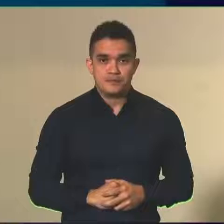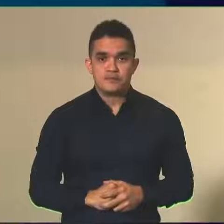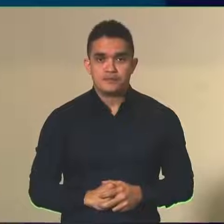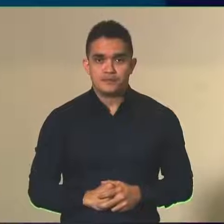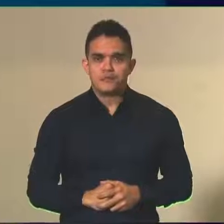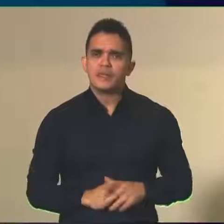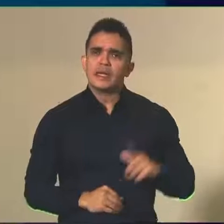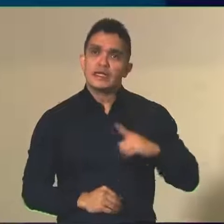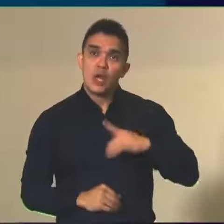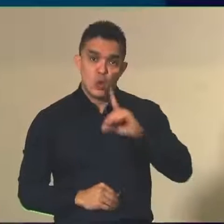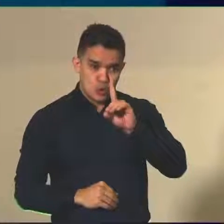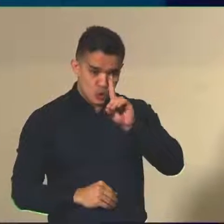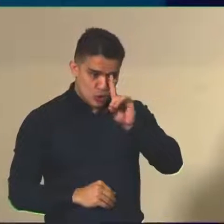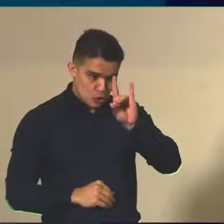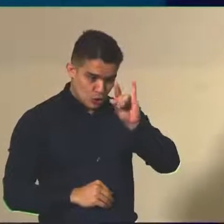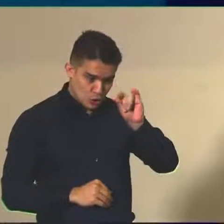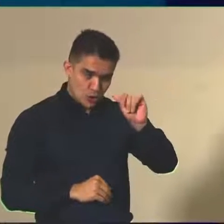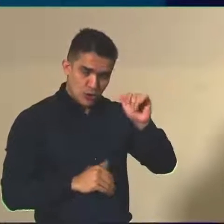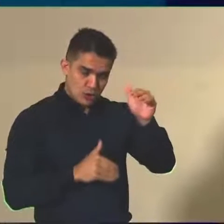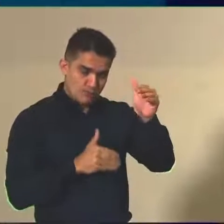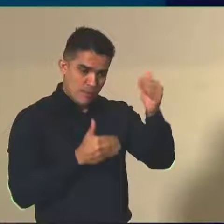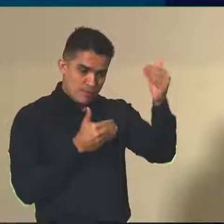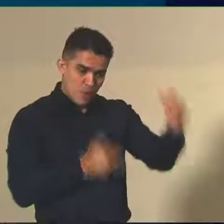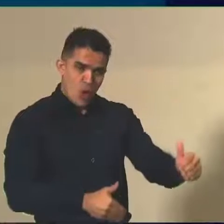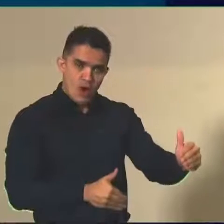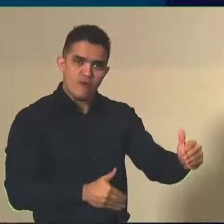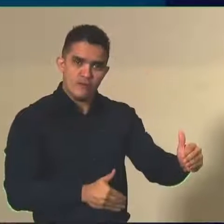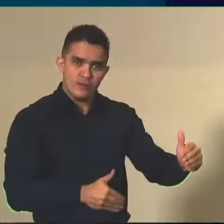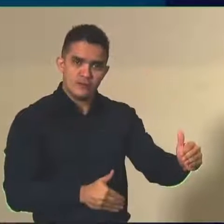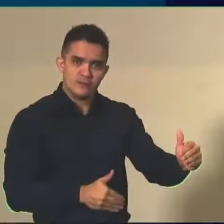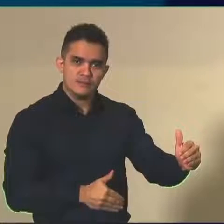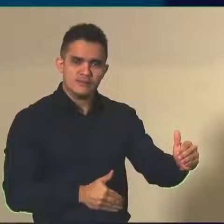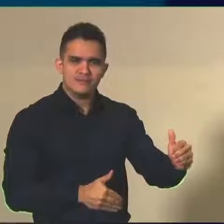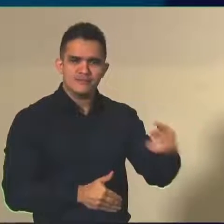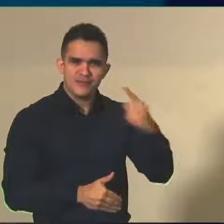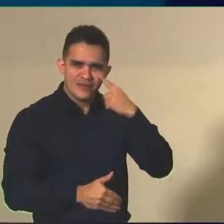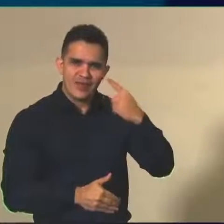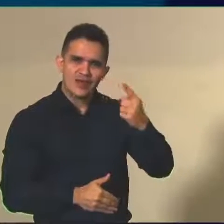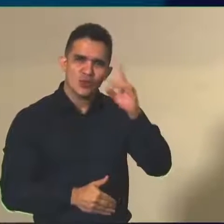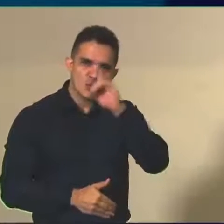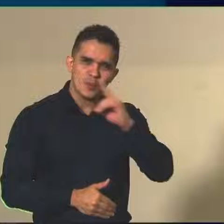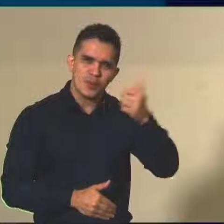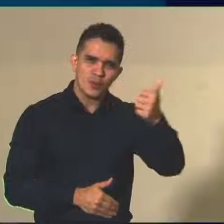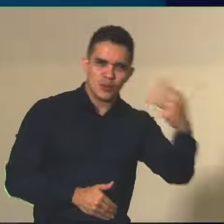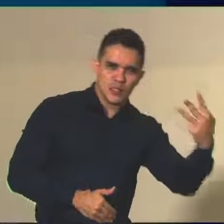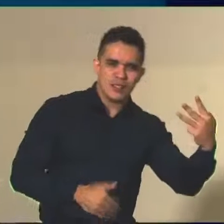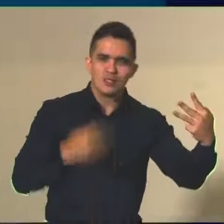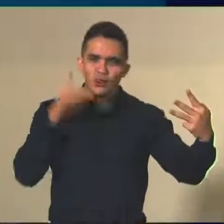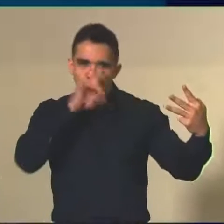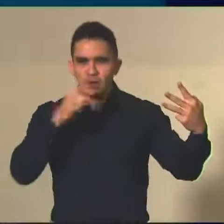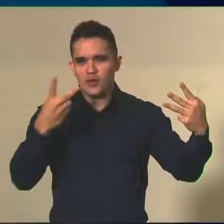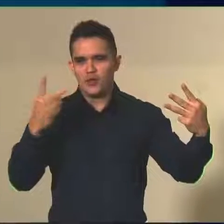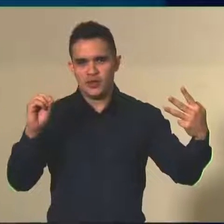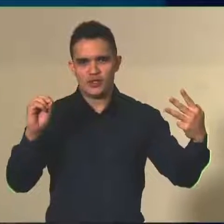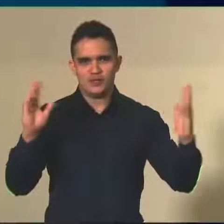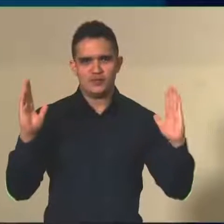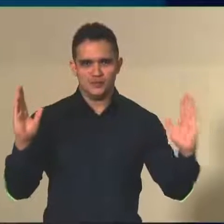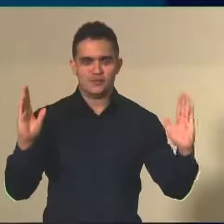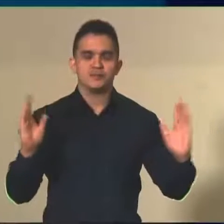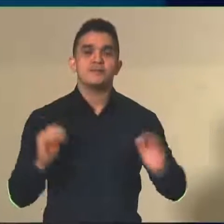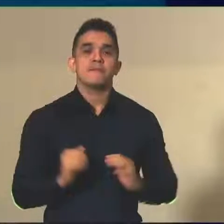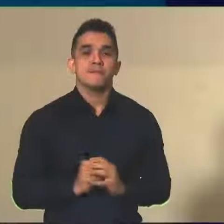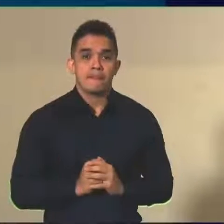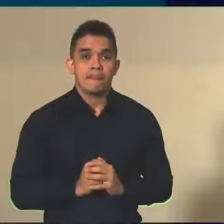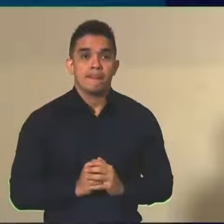tem o dia da aplicação, que aconteceu aí, 13h20, e depois a logística reversa, onde as provas são